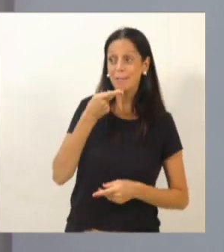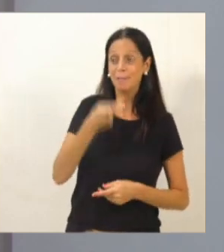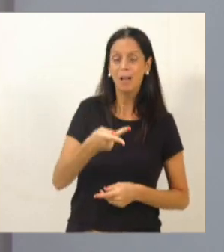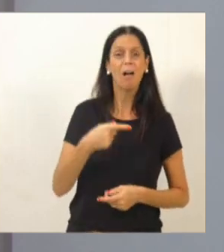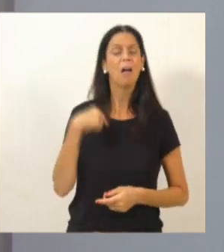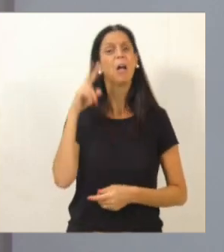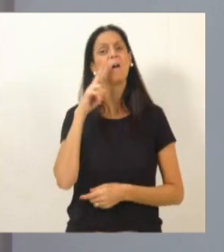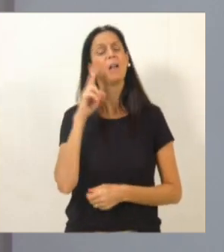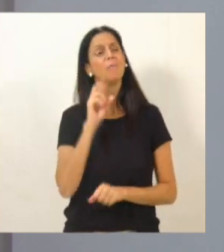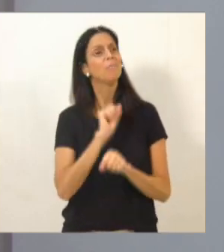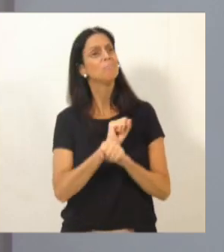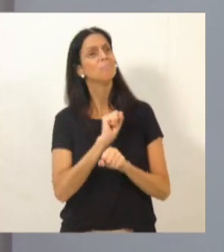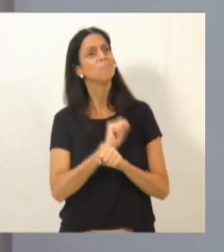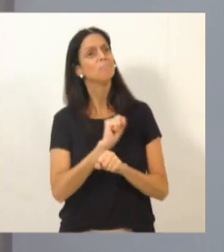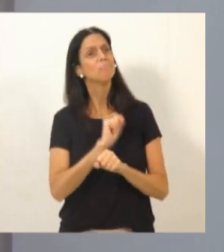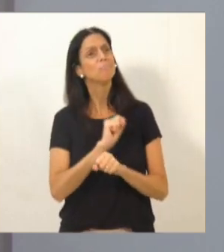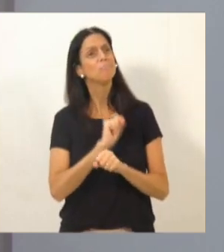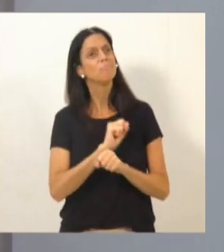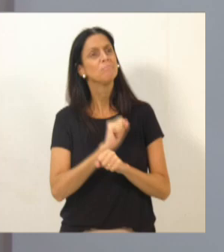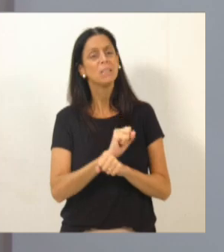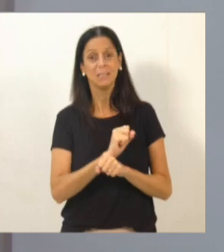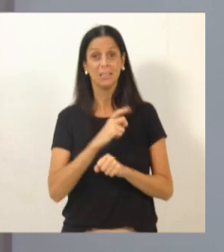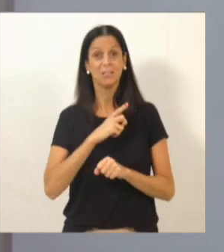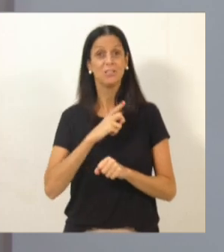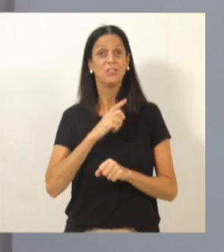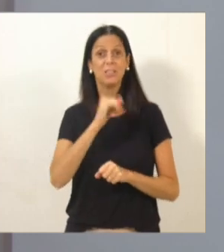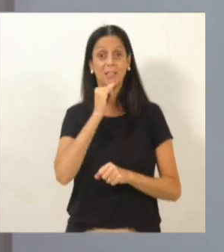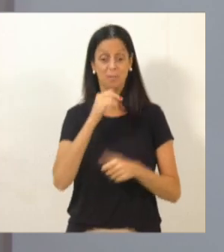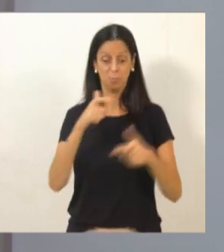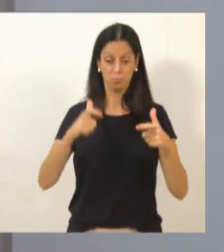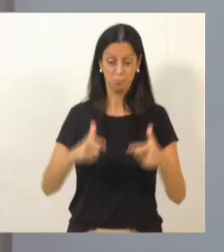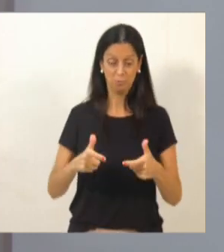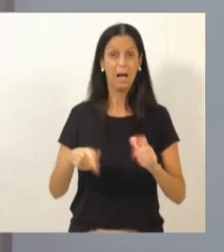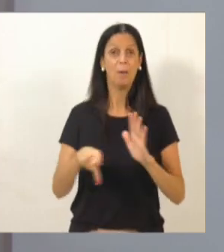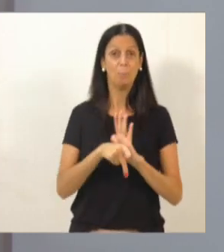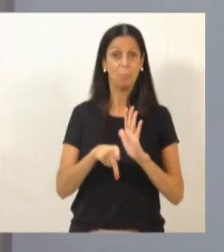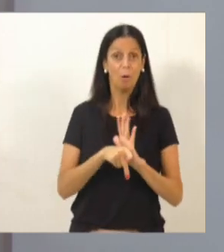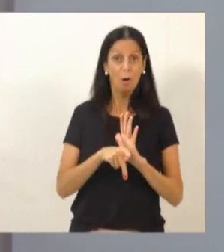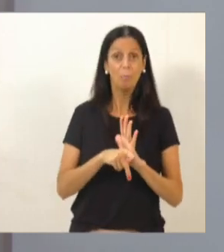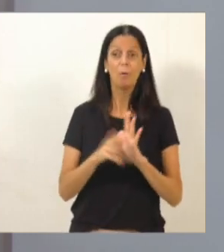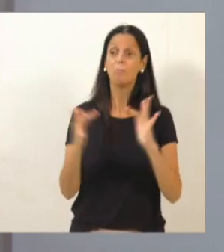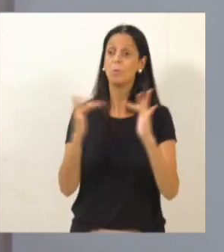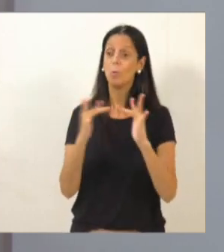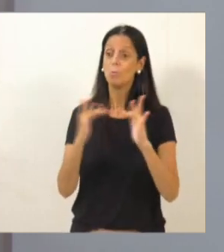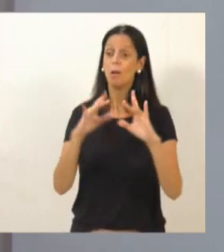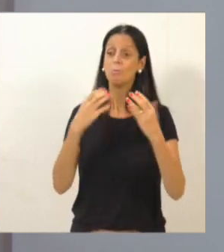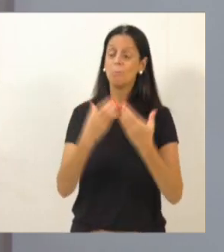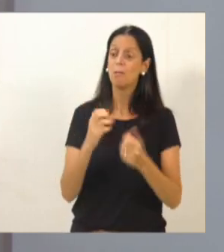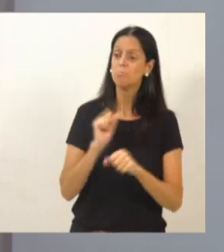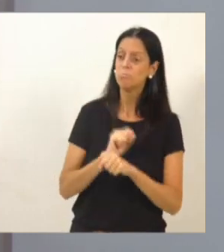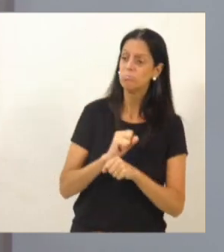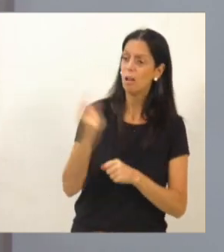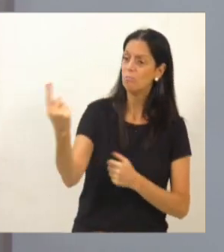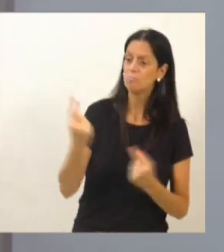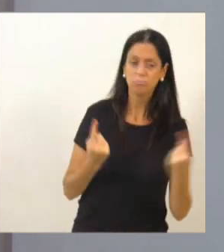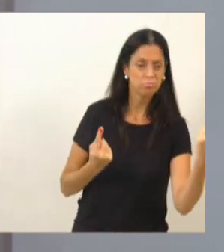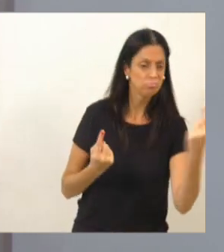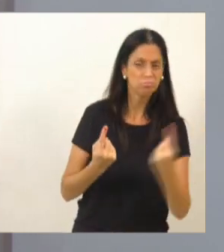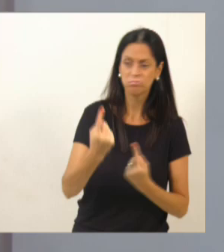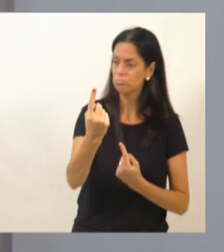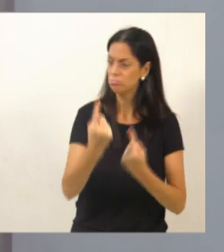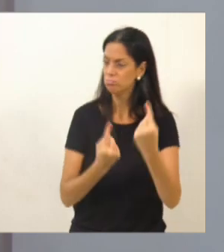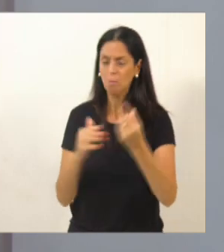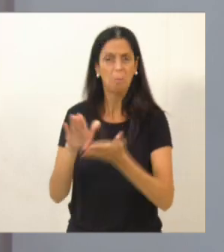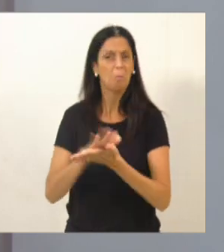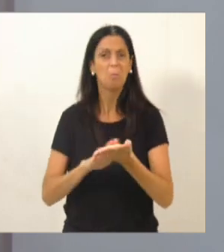lá debaixo do banquinho, esperando as pessoas virem, e ninguém vinha. Aquilo, para mim, foi tão frustrante, assim, tudo já passou por isso também, acho que outros tentaram